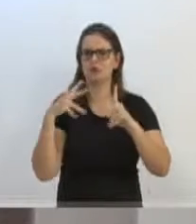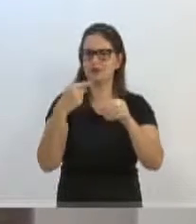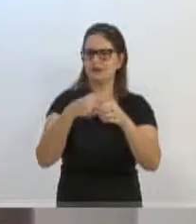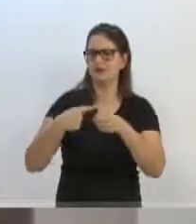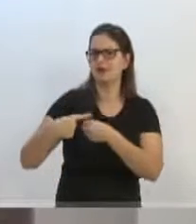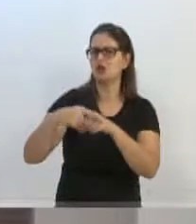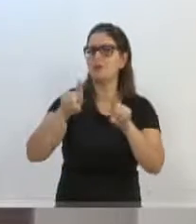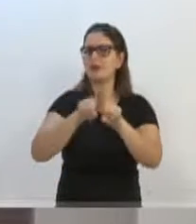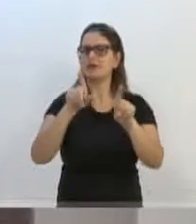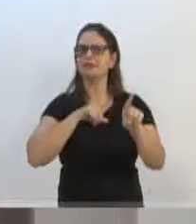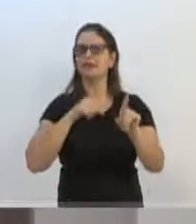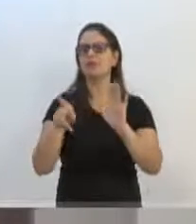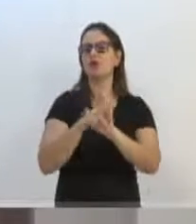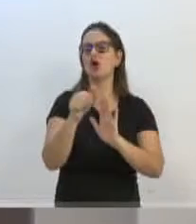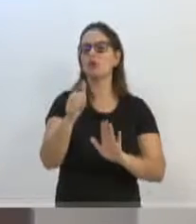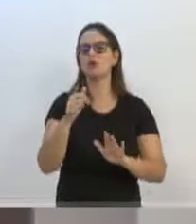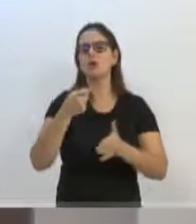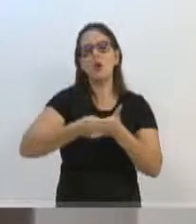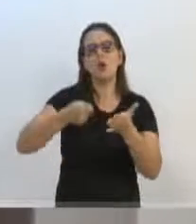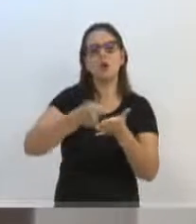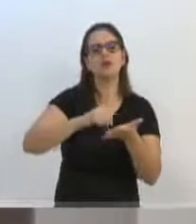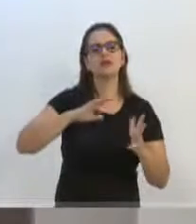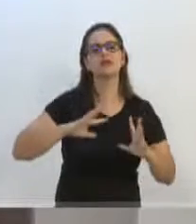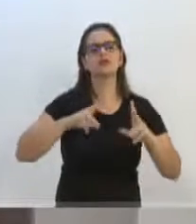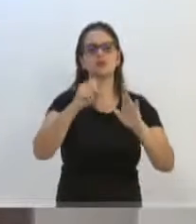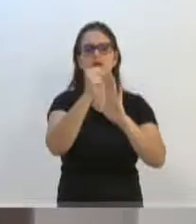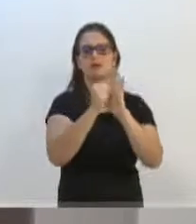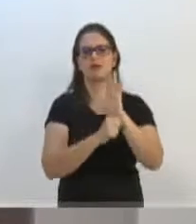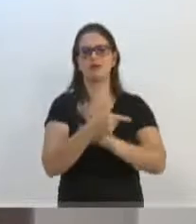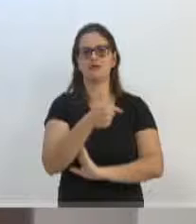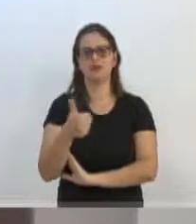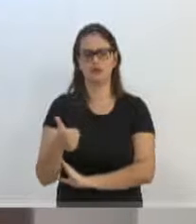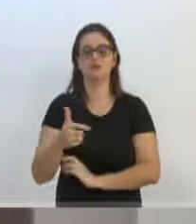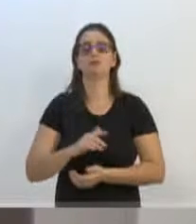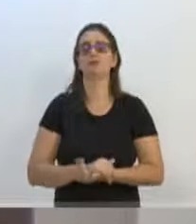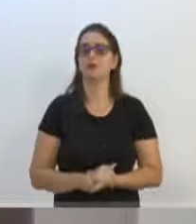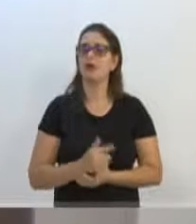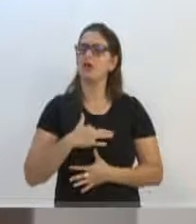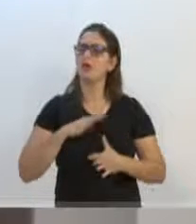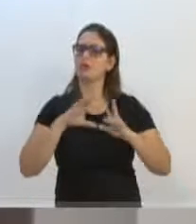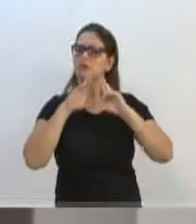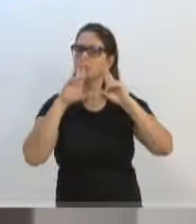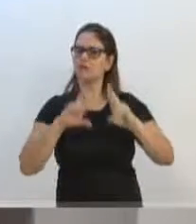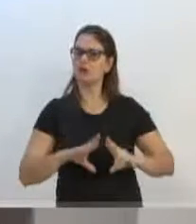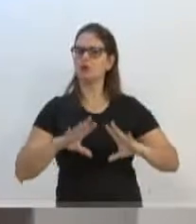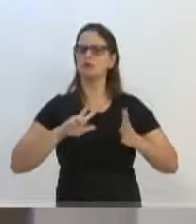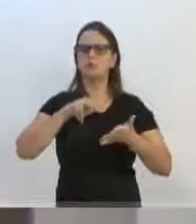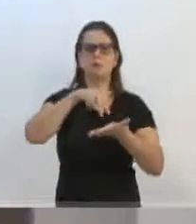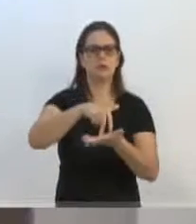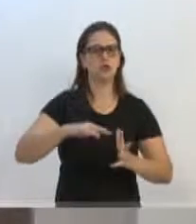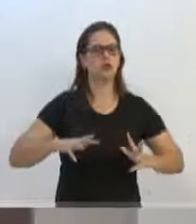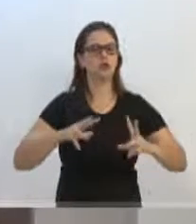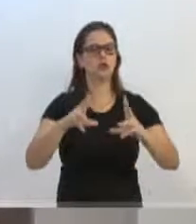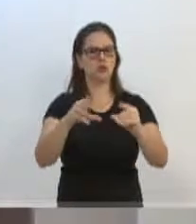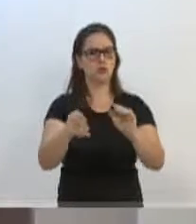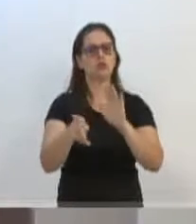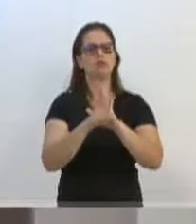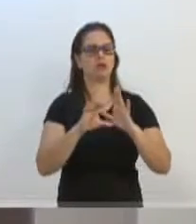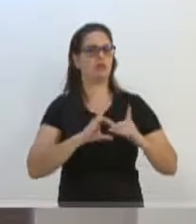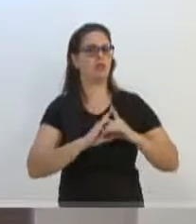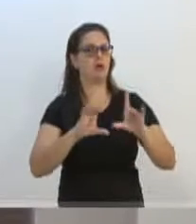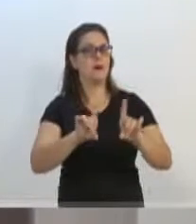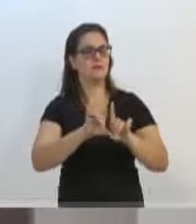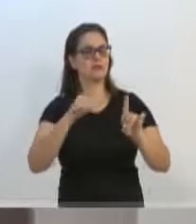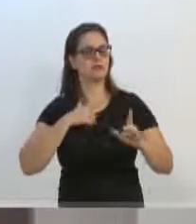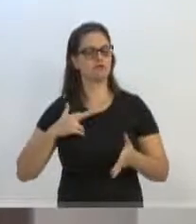procura trazer as bandeiras do século XXI. Eu respeito todas as posições, todas as opiniões, eu sou um cara democrático, mas eu